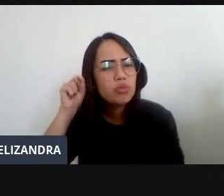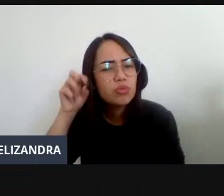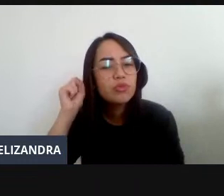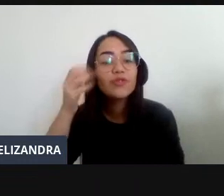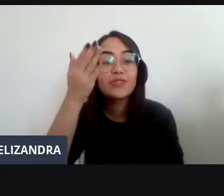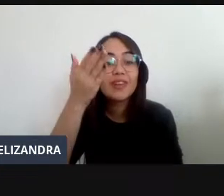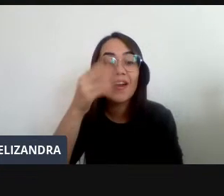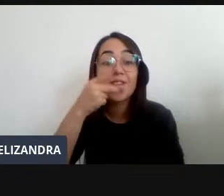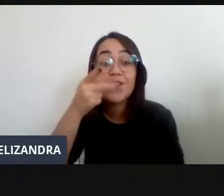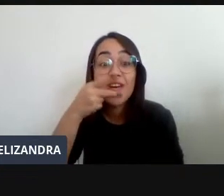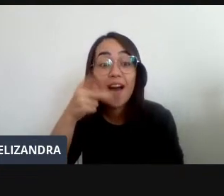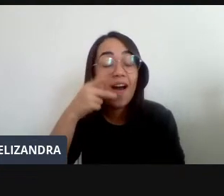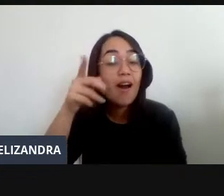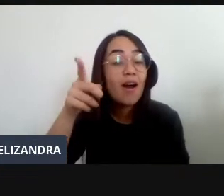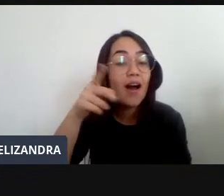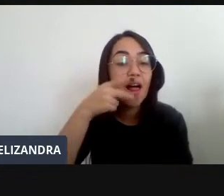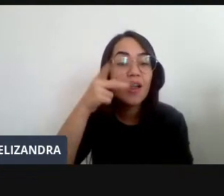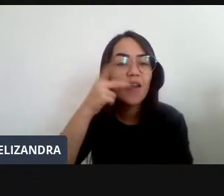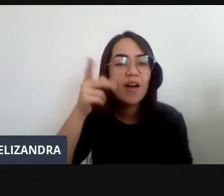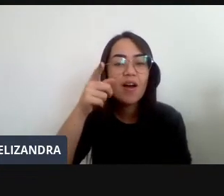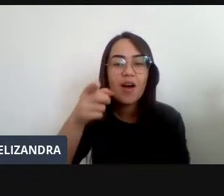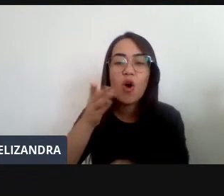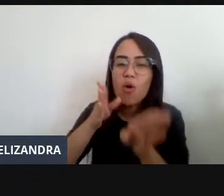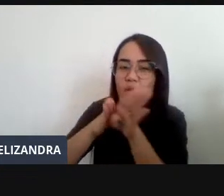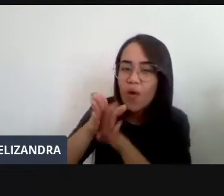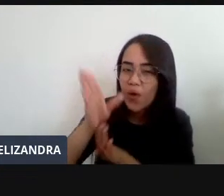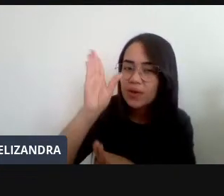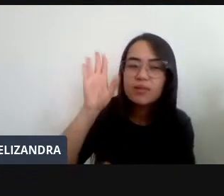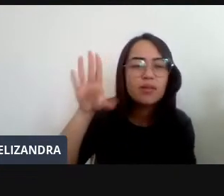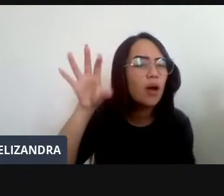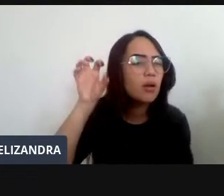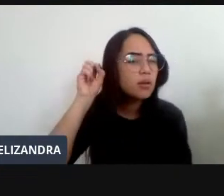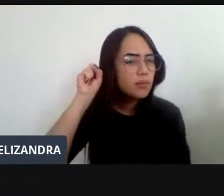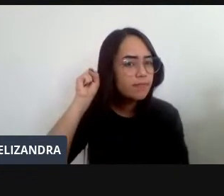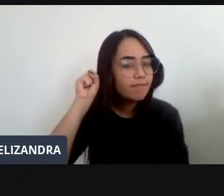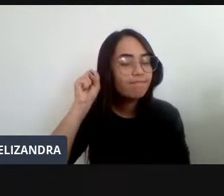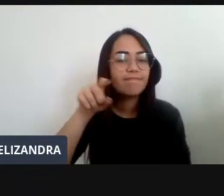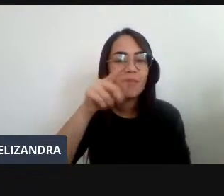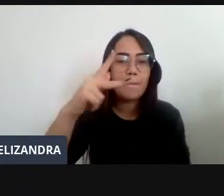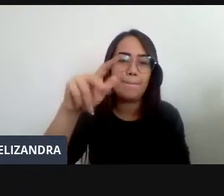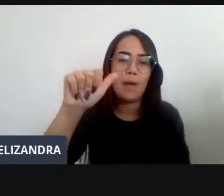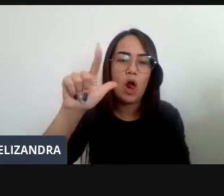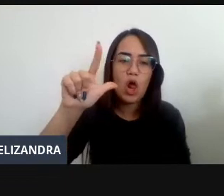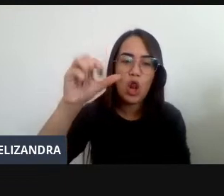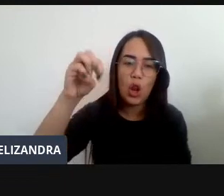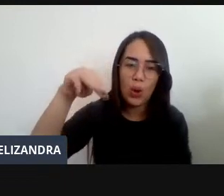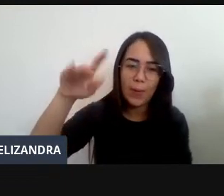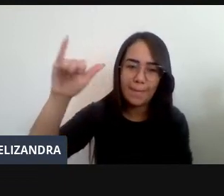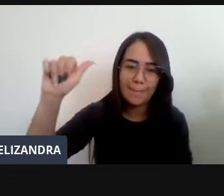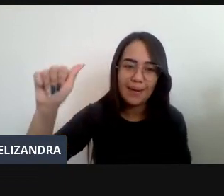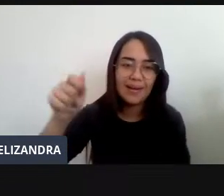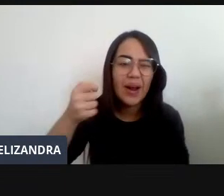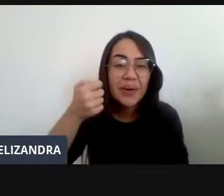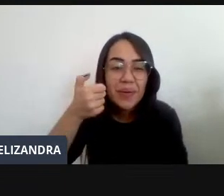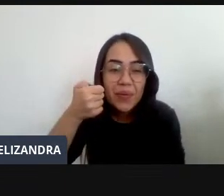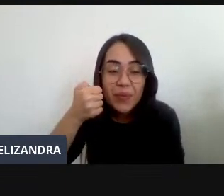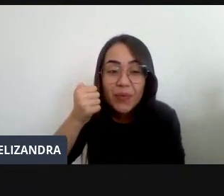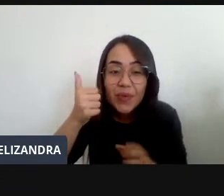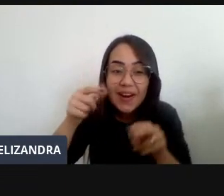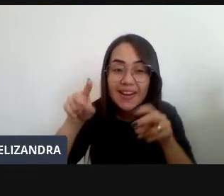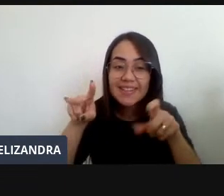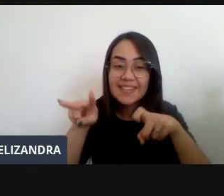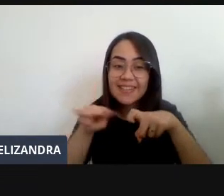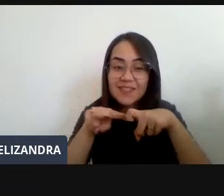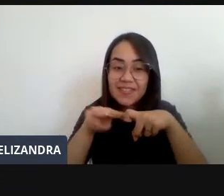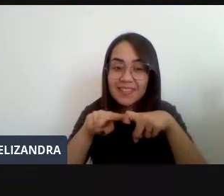Da Nossa Universidade Paloma Está No Décimo Período De Medicina Veterinária Está Prestes A Conseguir O Seu Grau A Se Tornar Uma